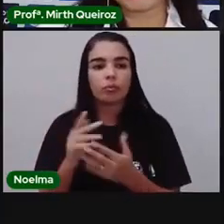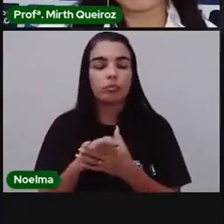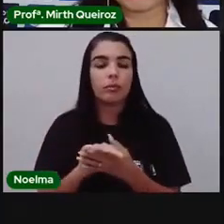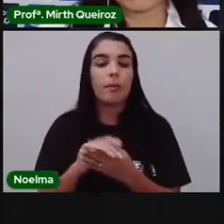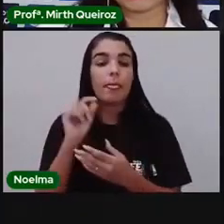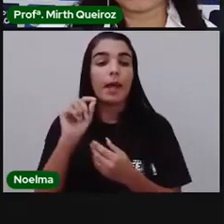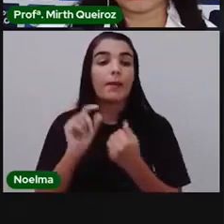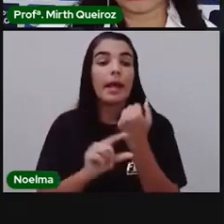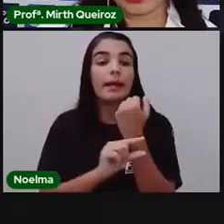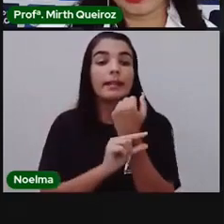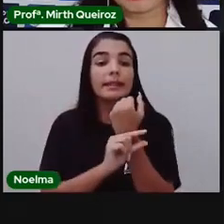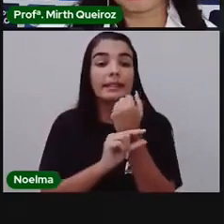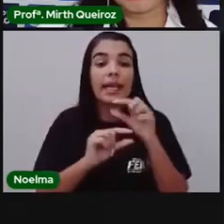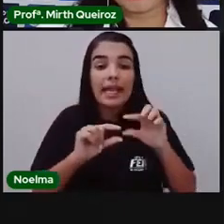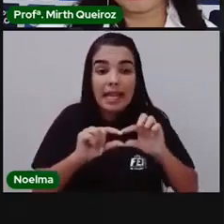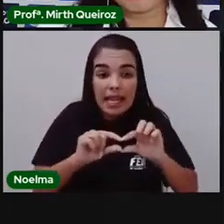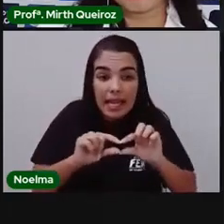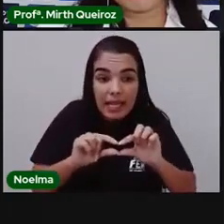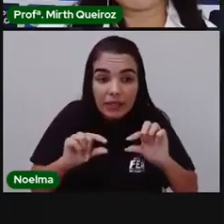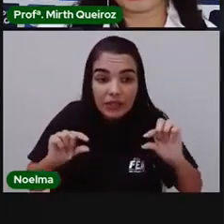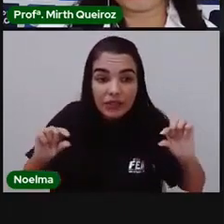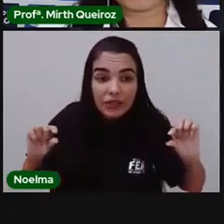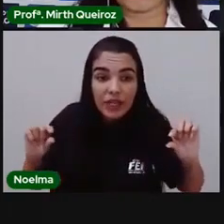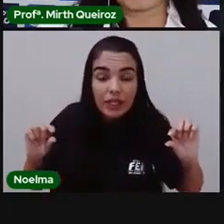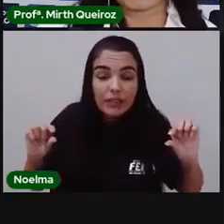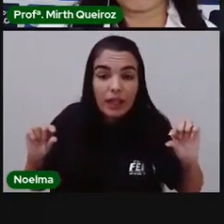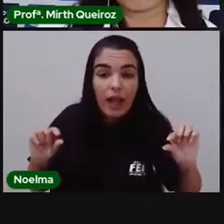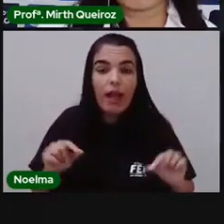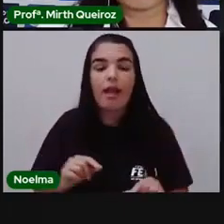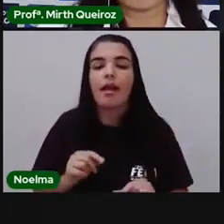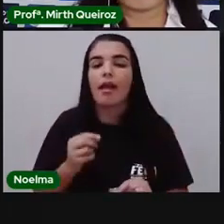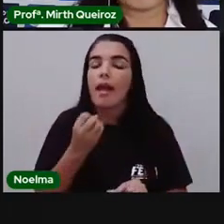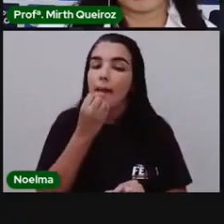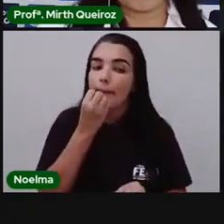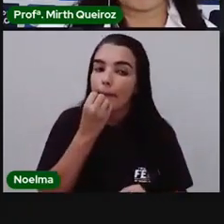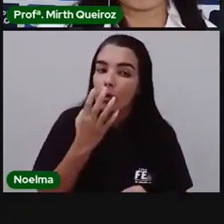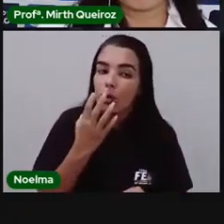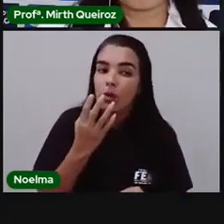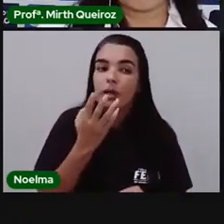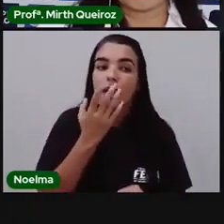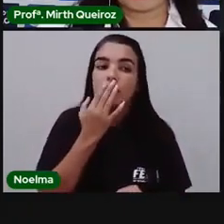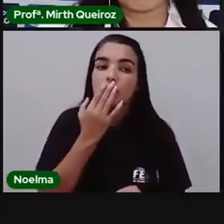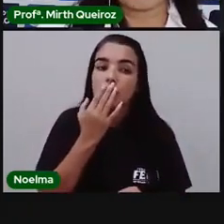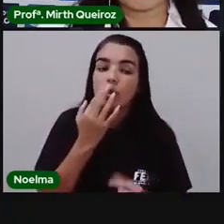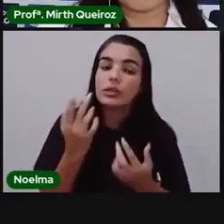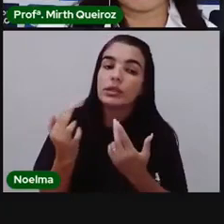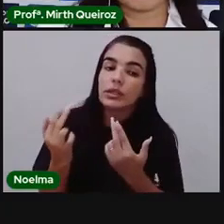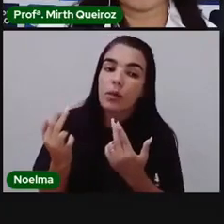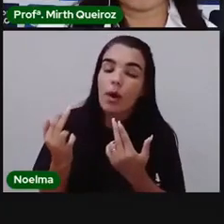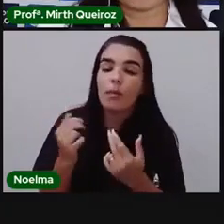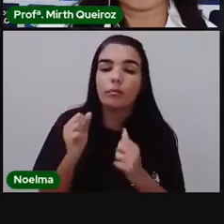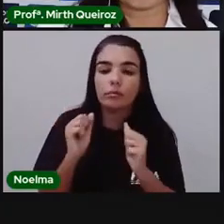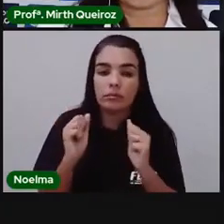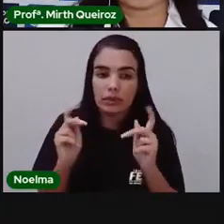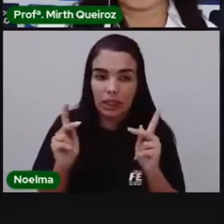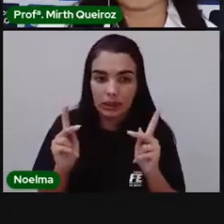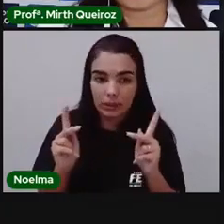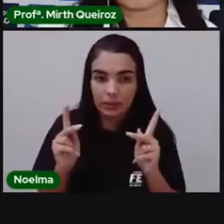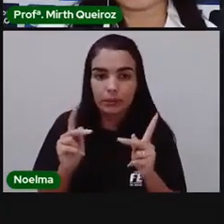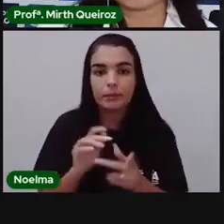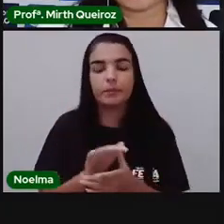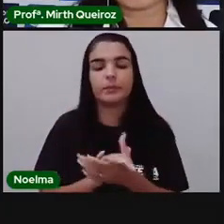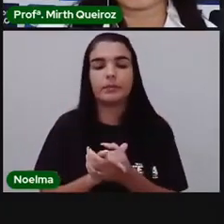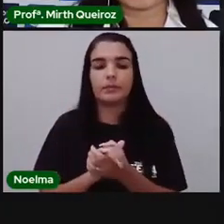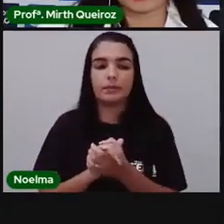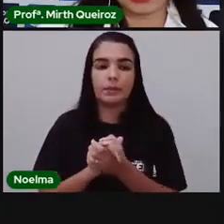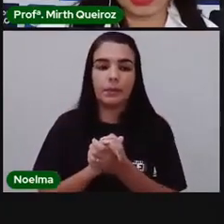ela é interessante vocês colocarem de acordo com as cores. Por isso que ao invés de vocês fazerem assim, com uma cor só,